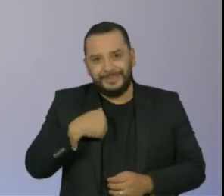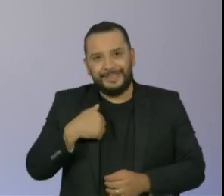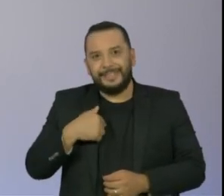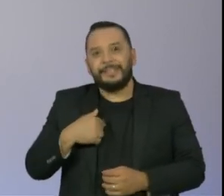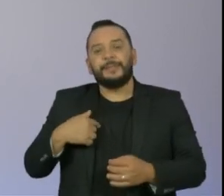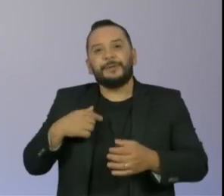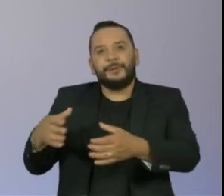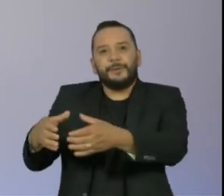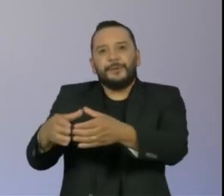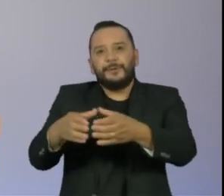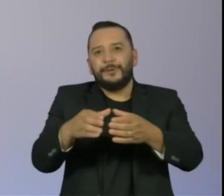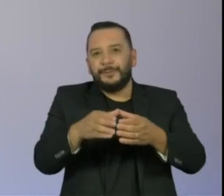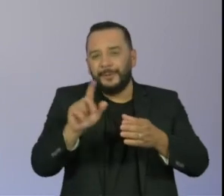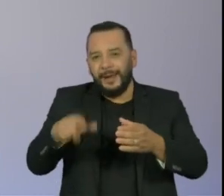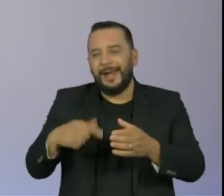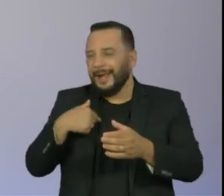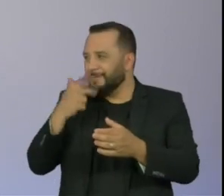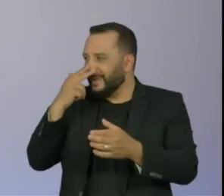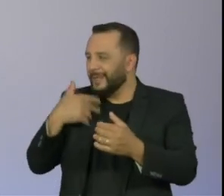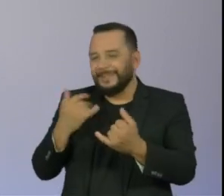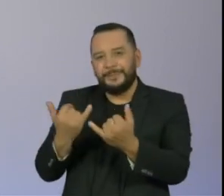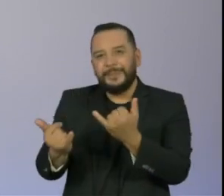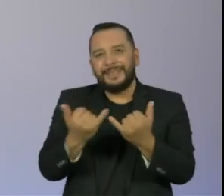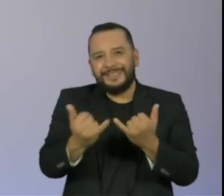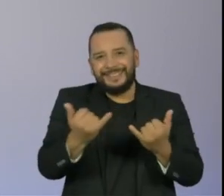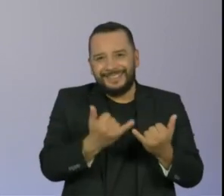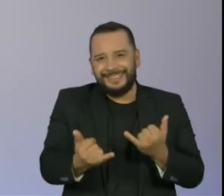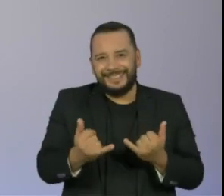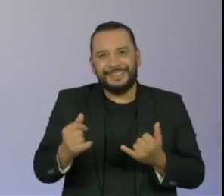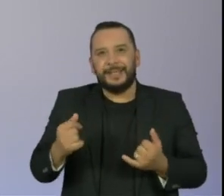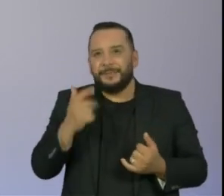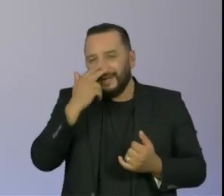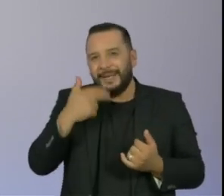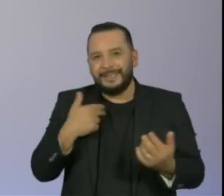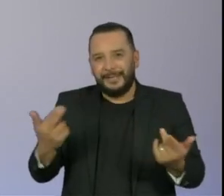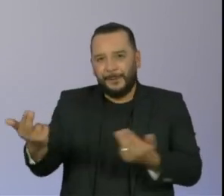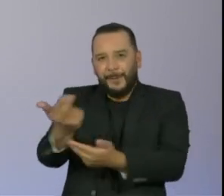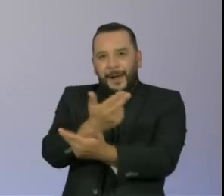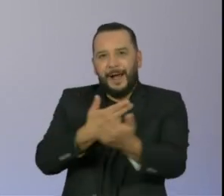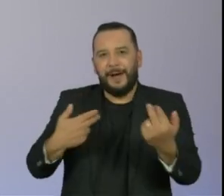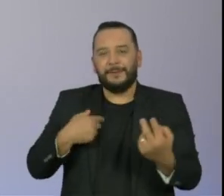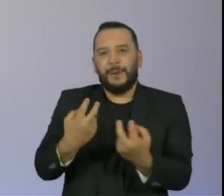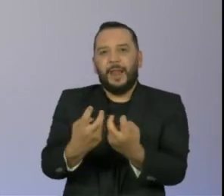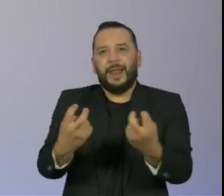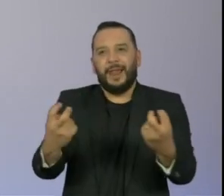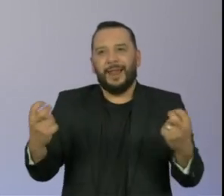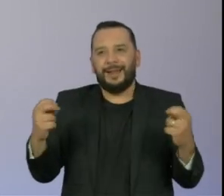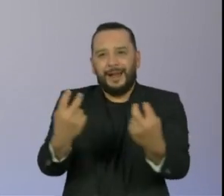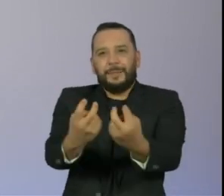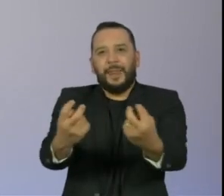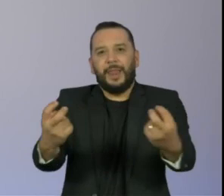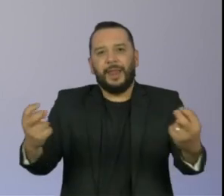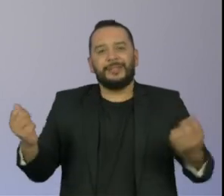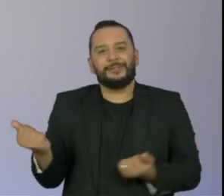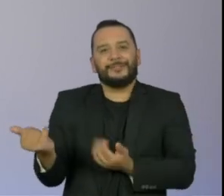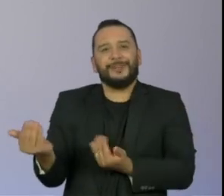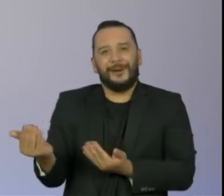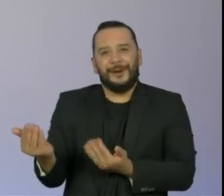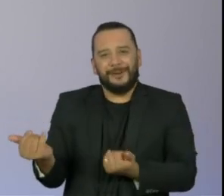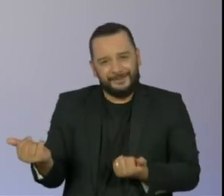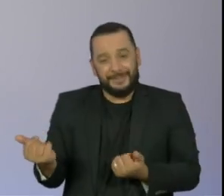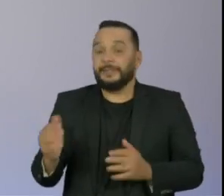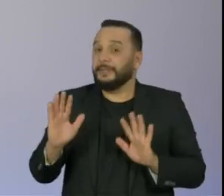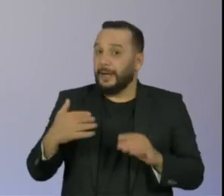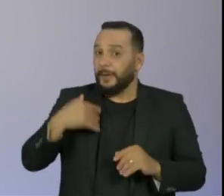não sei se é porque eu acompanho o programa há muito tempo, mas me parece que tem uma uniformidade numa plateia de jovens, um perfil de público que mudou